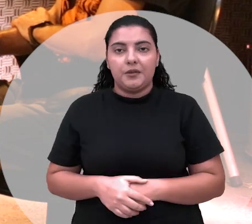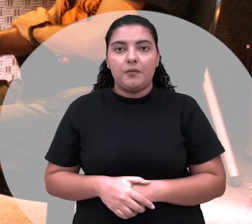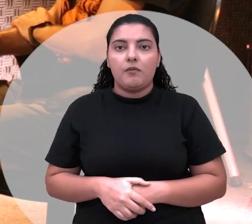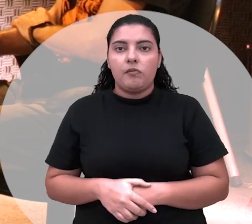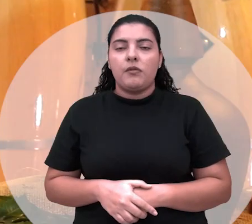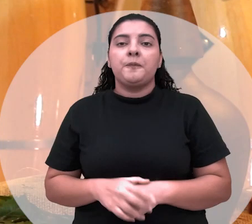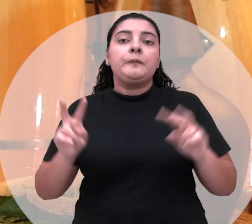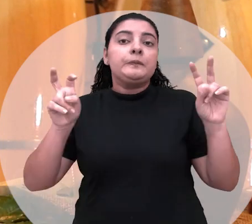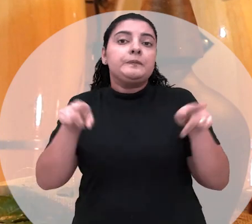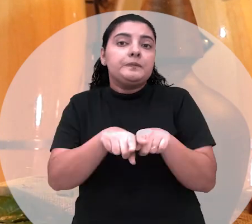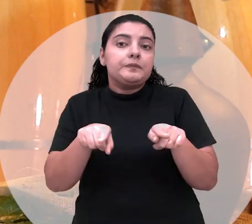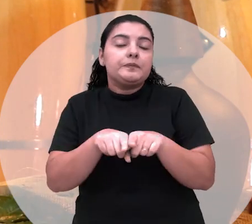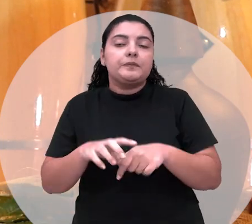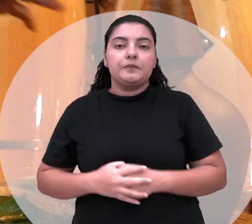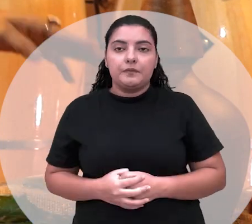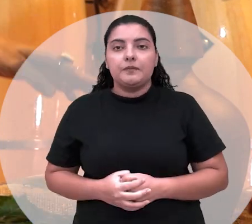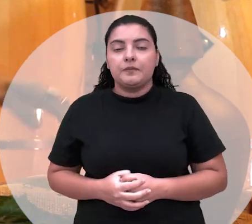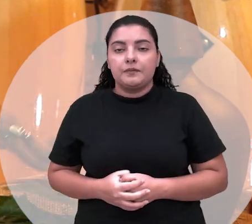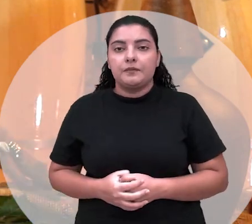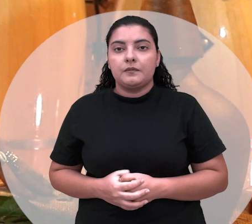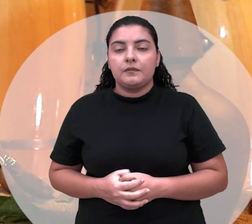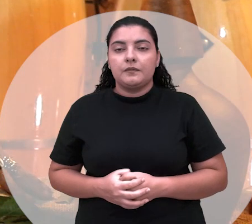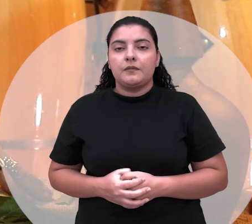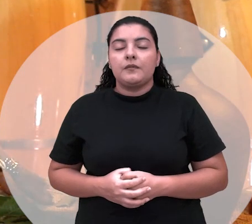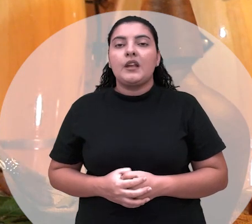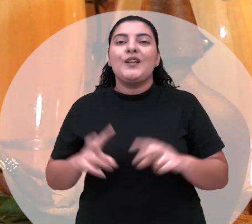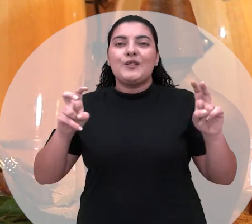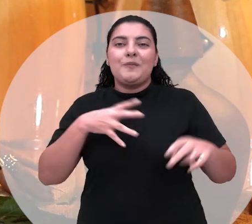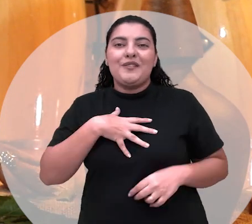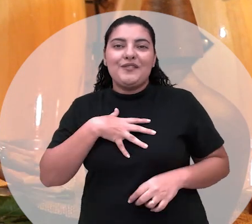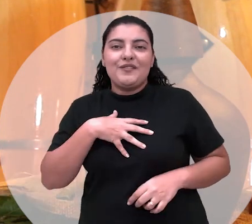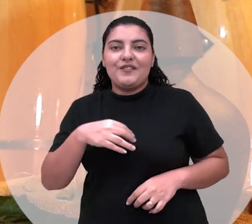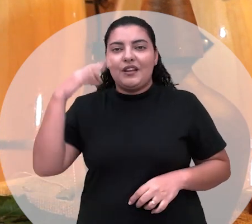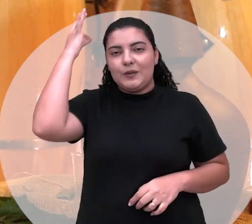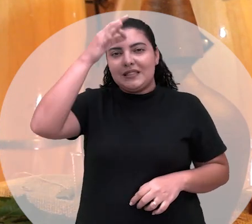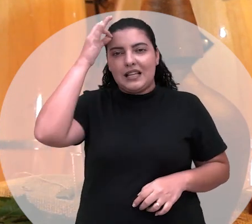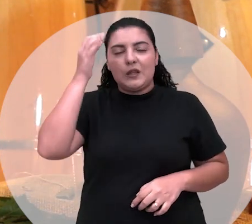e em questão que tu falou aí dessa que tu falou dessa parte do Cid Santo eu vou te dizer uma coisa